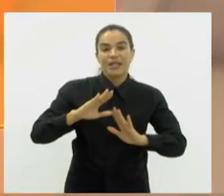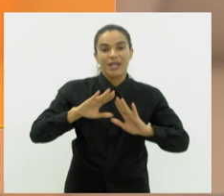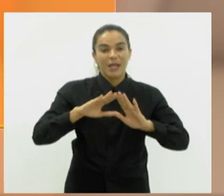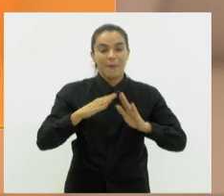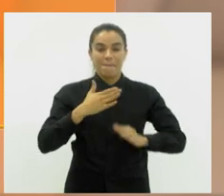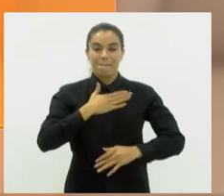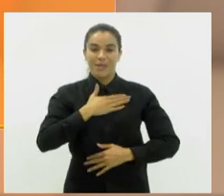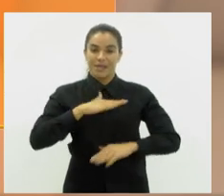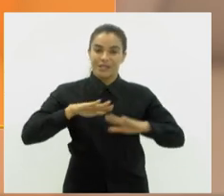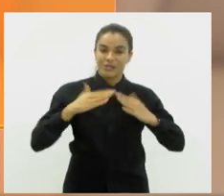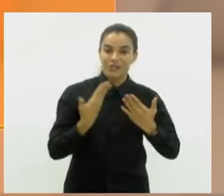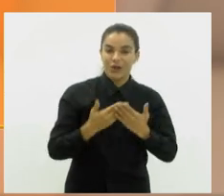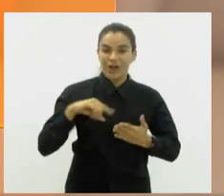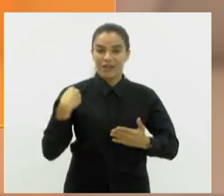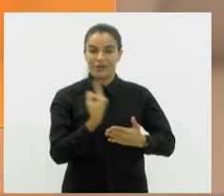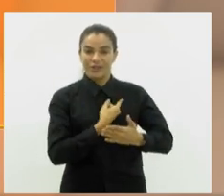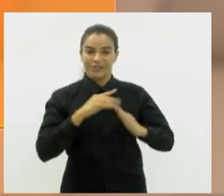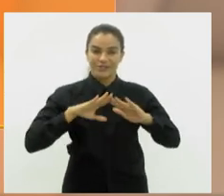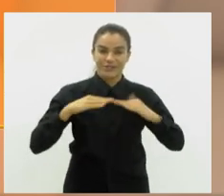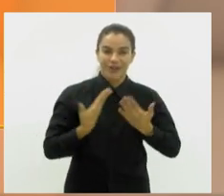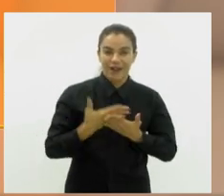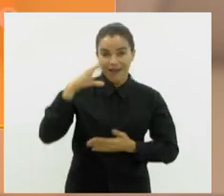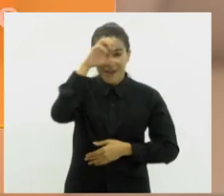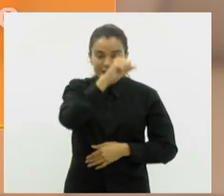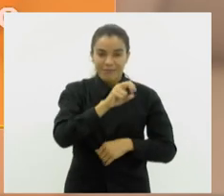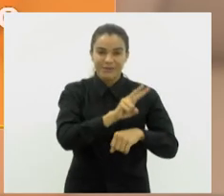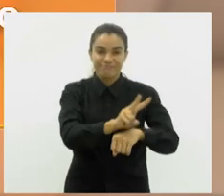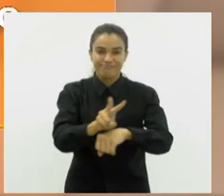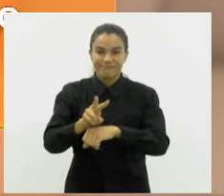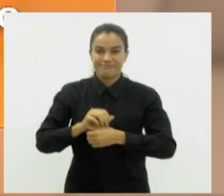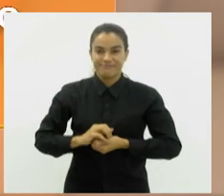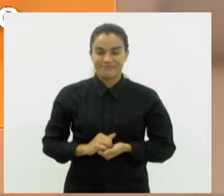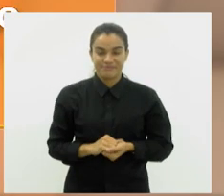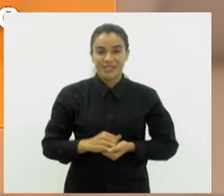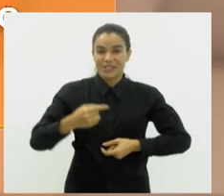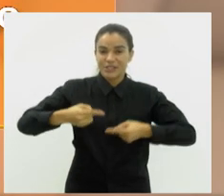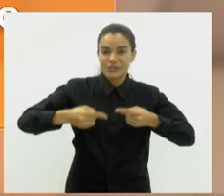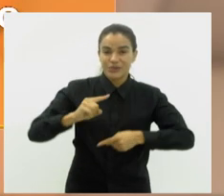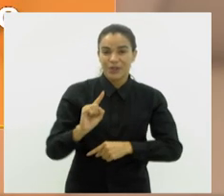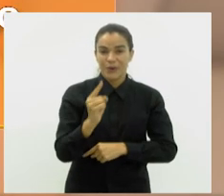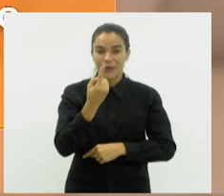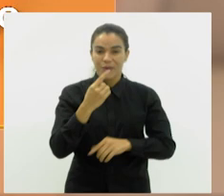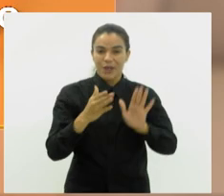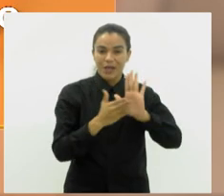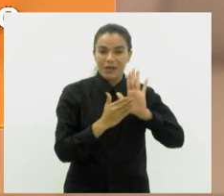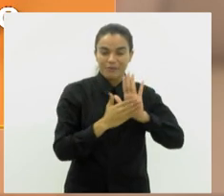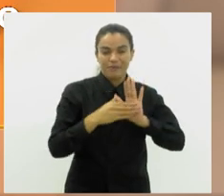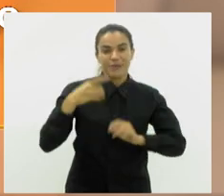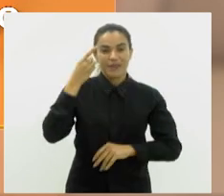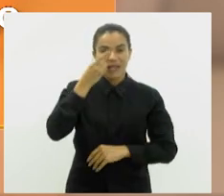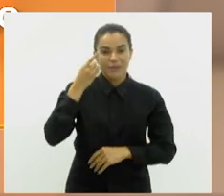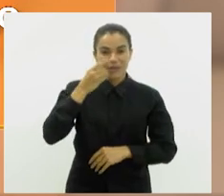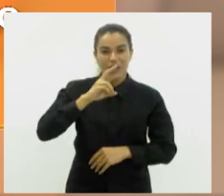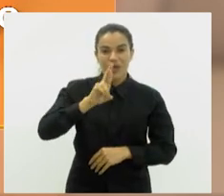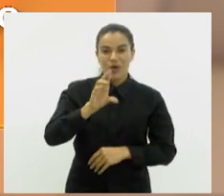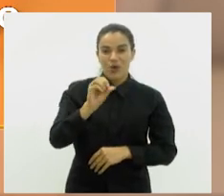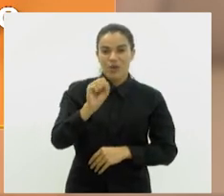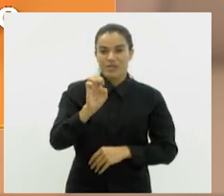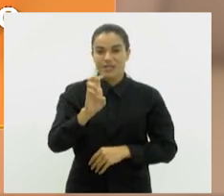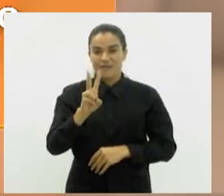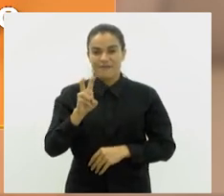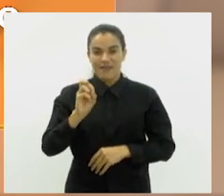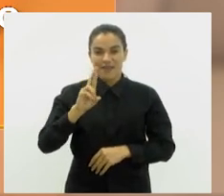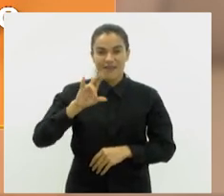Minha Escola, Nossa Escola, Aprendendo a Preservar. Em discussão única, uma proposta dos deputados Rosenberg Reis,